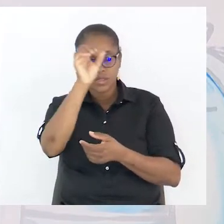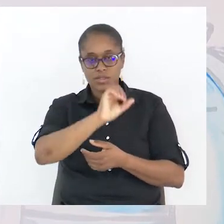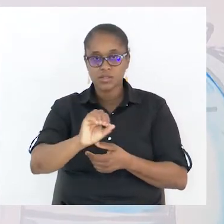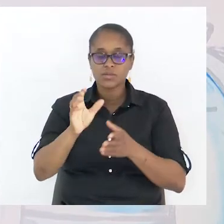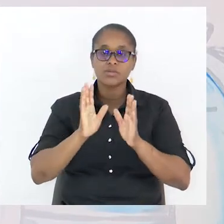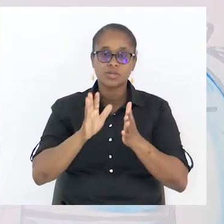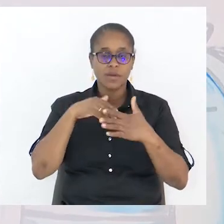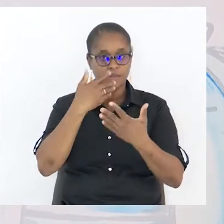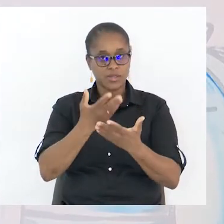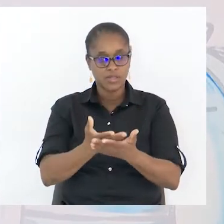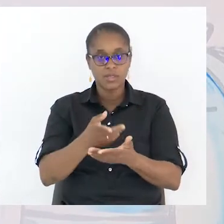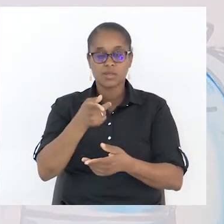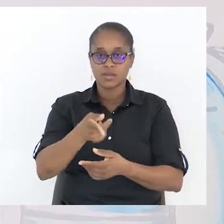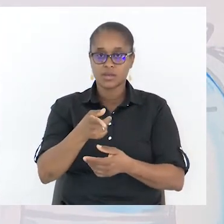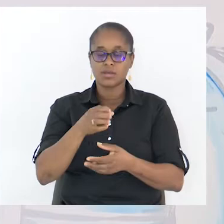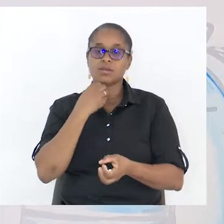Por último, ele diz.